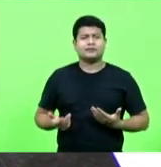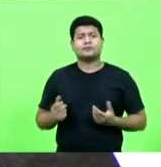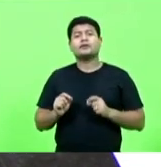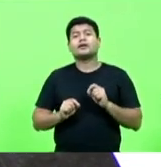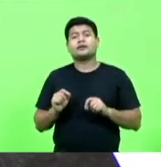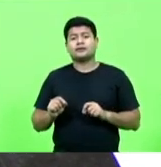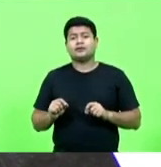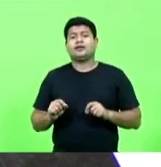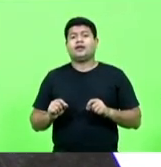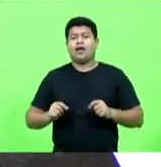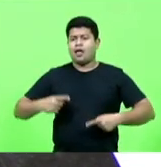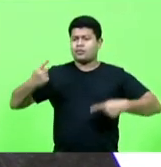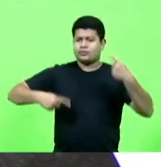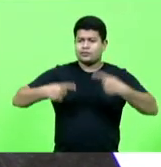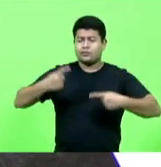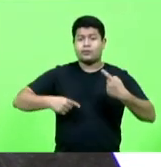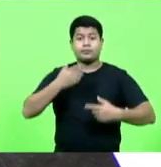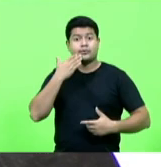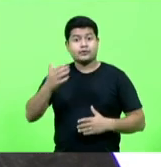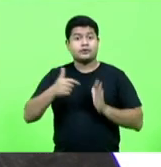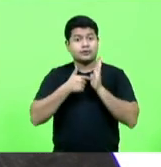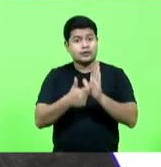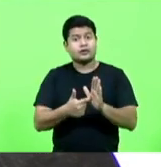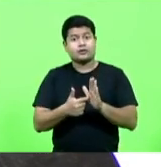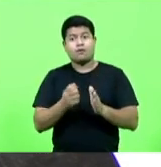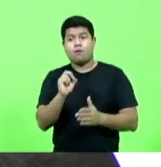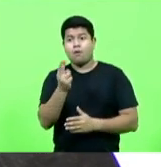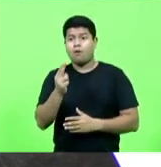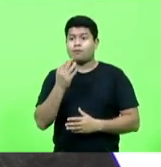pedir indicações e de fazer pedidos de informação